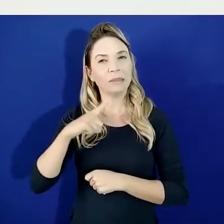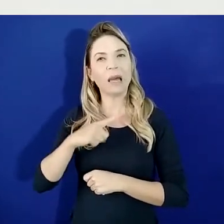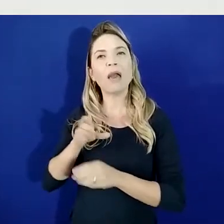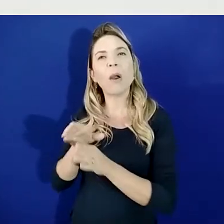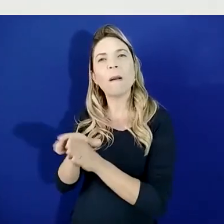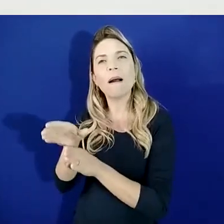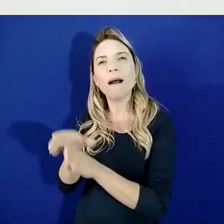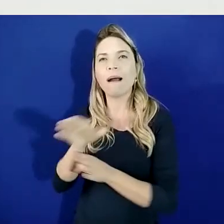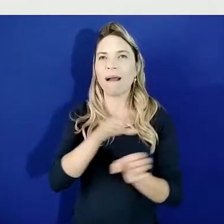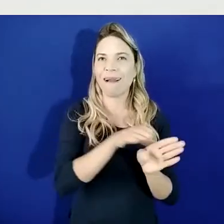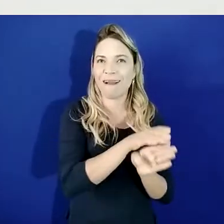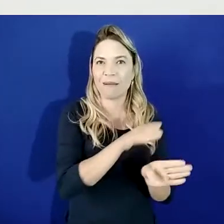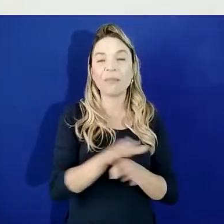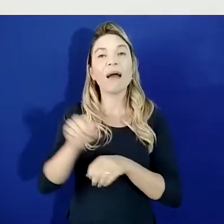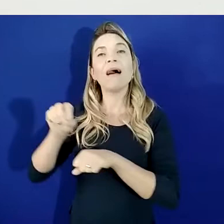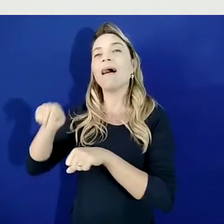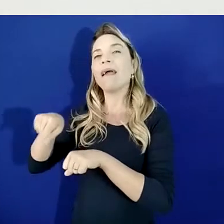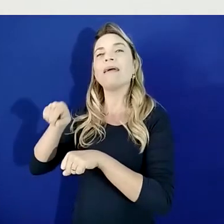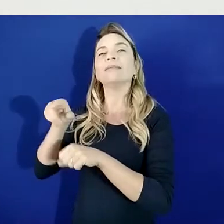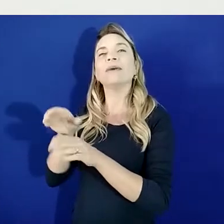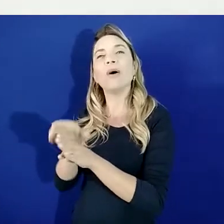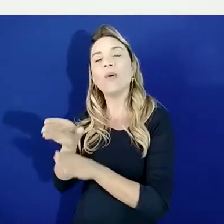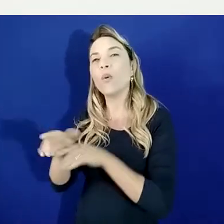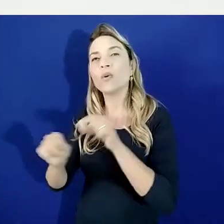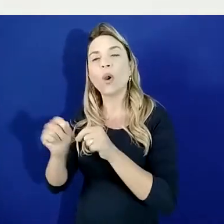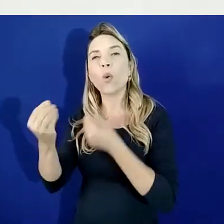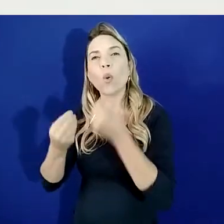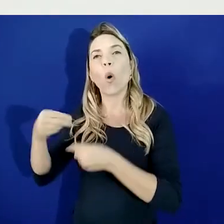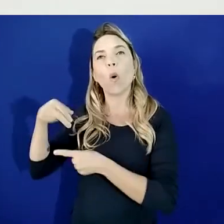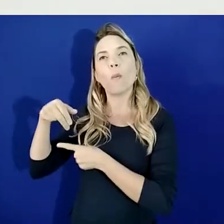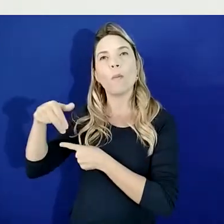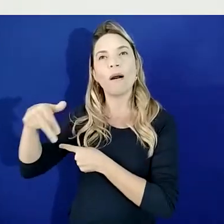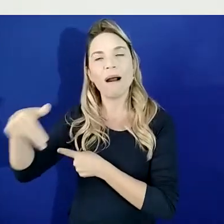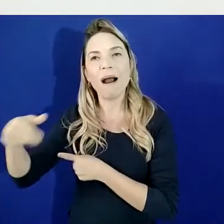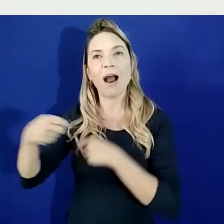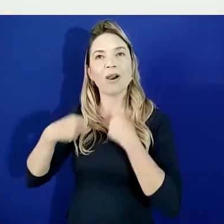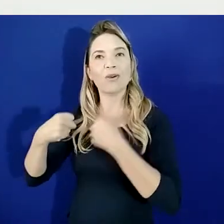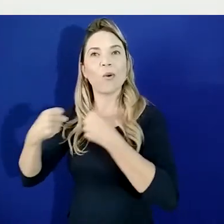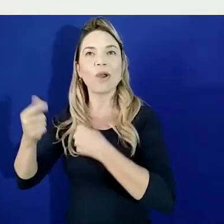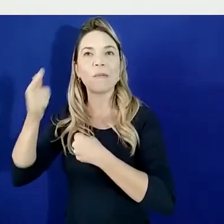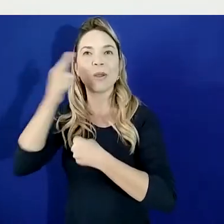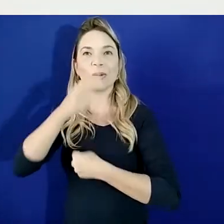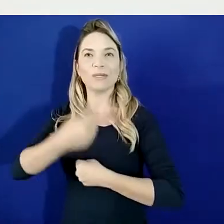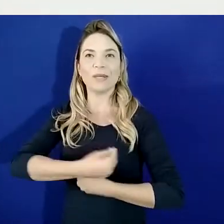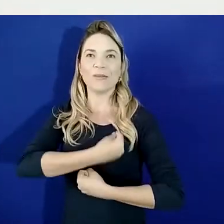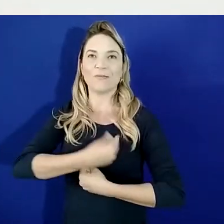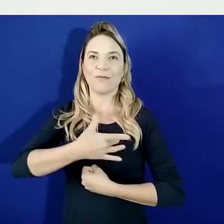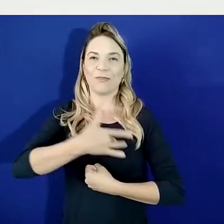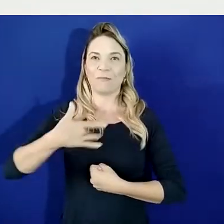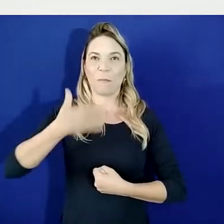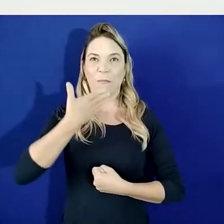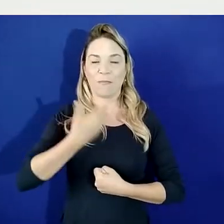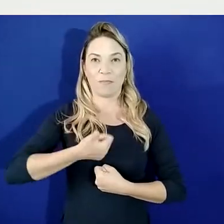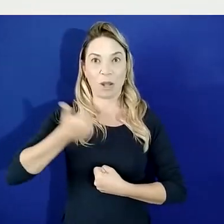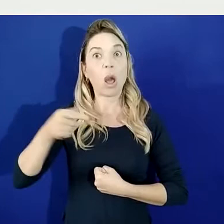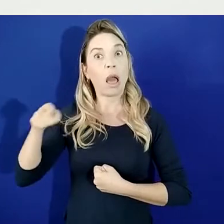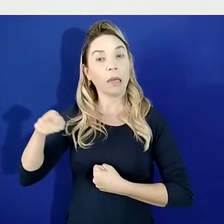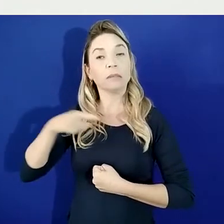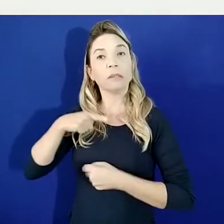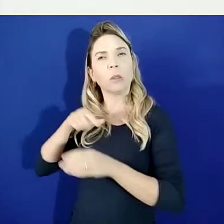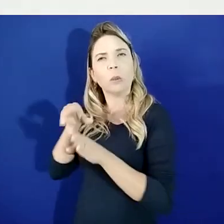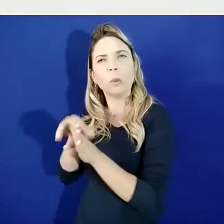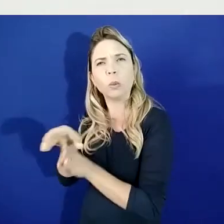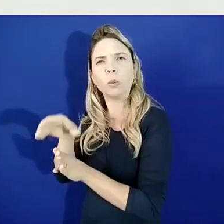Um dos projetos é o Caminhar e Correr para Viver Melhor, o qual oferece atividades, tanto